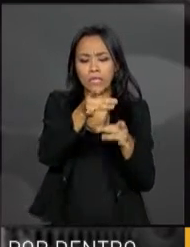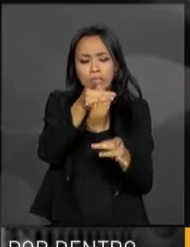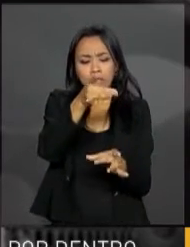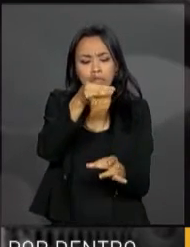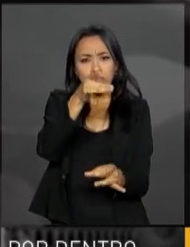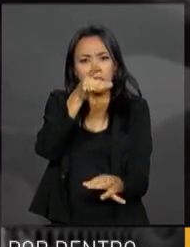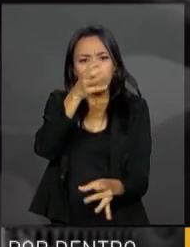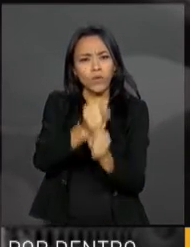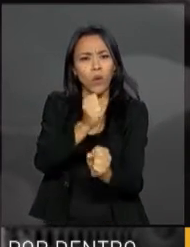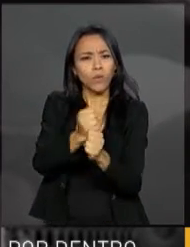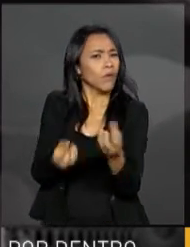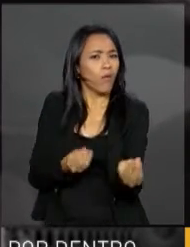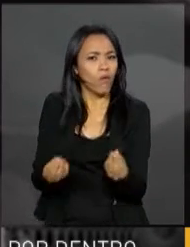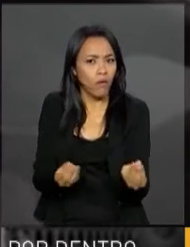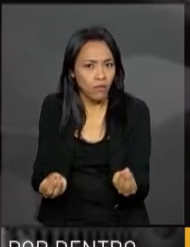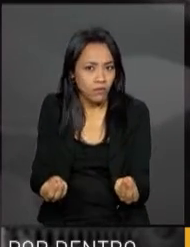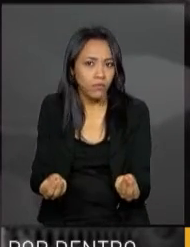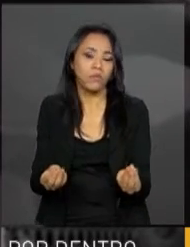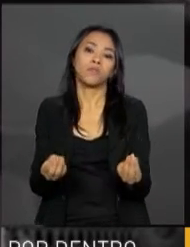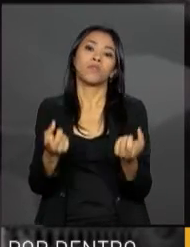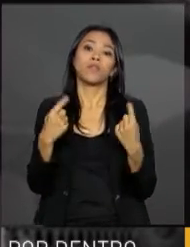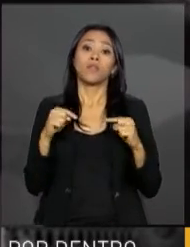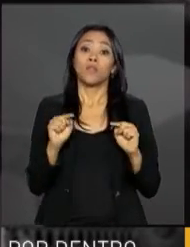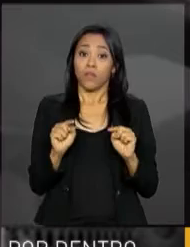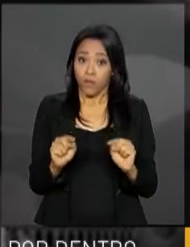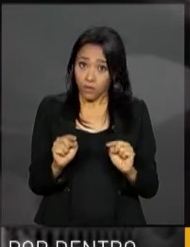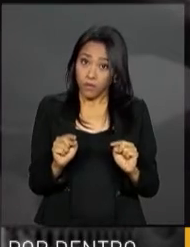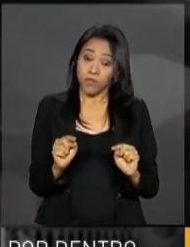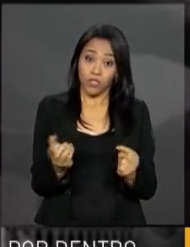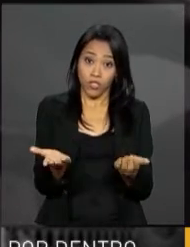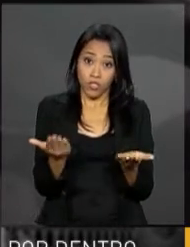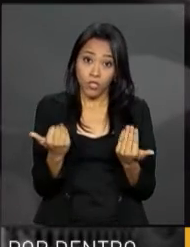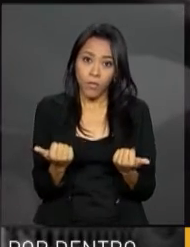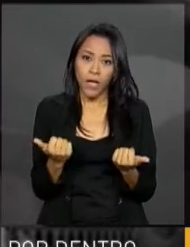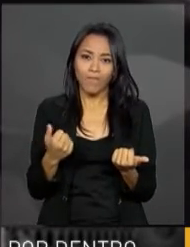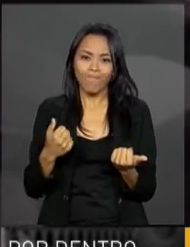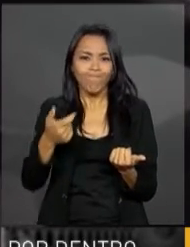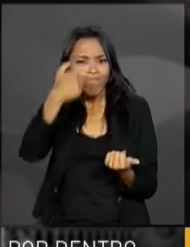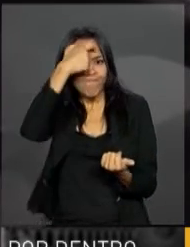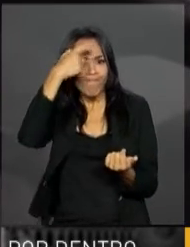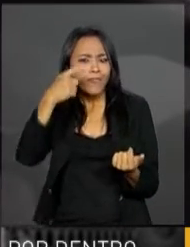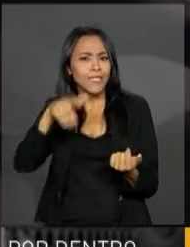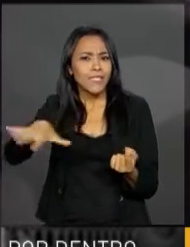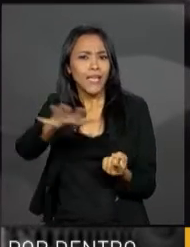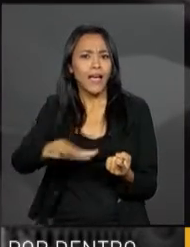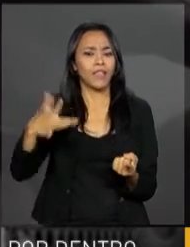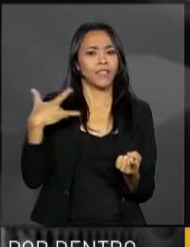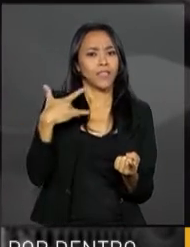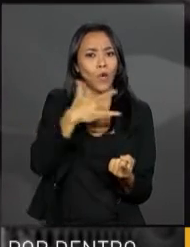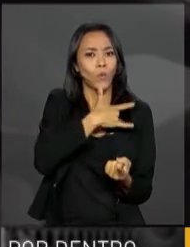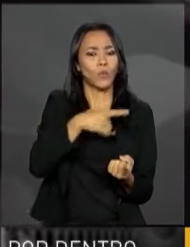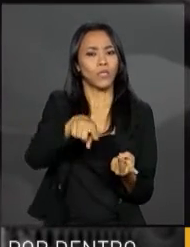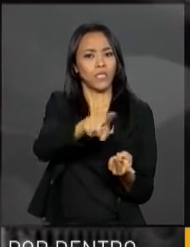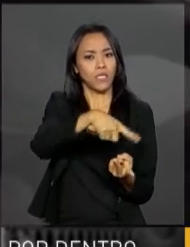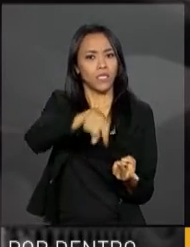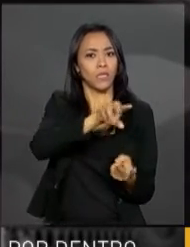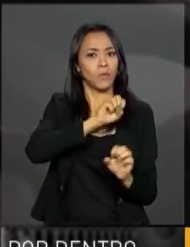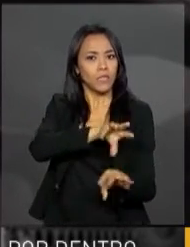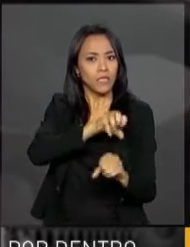Chamar a atenção para a competência municipal, que é essencialmente saúde, ensino fundamental,